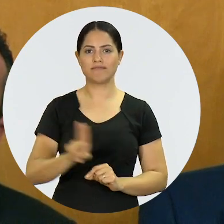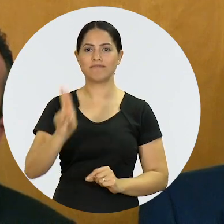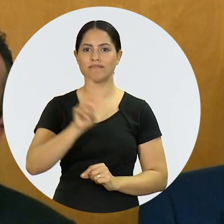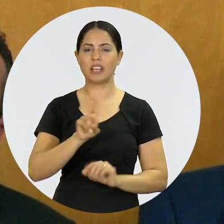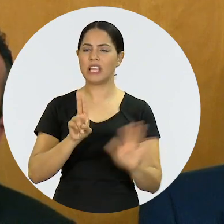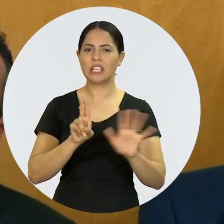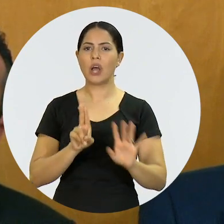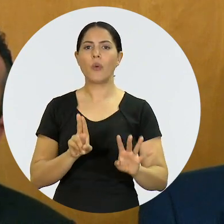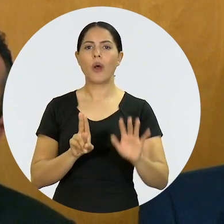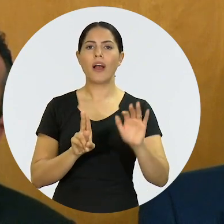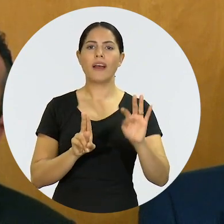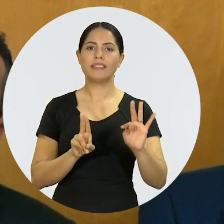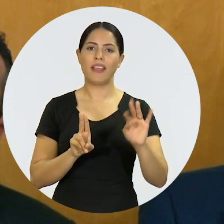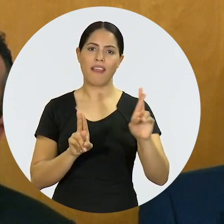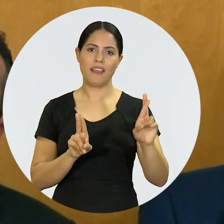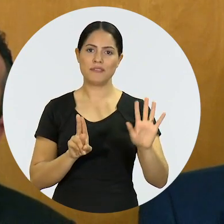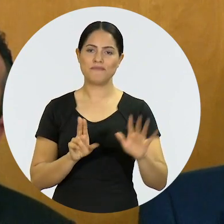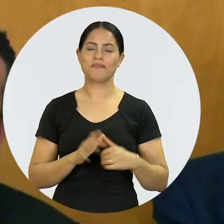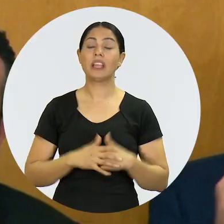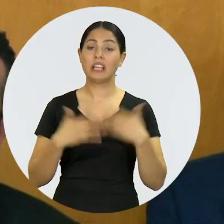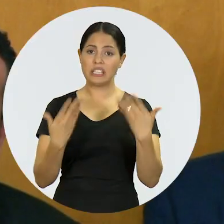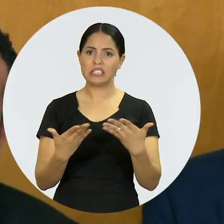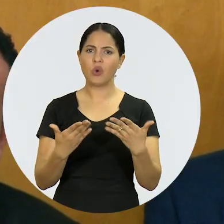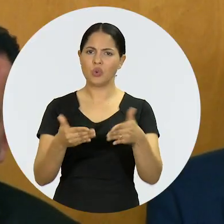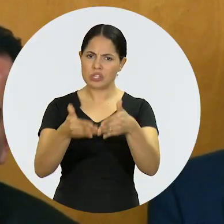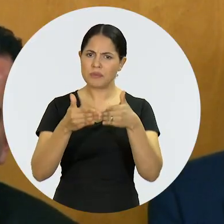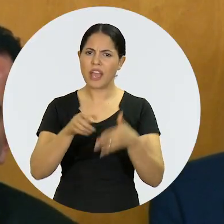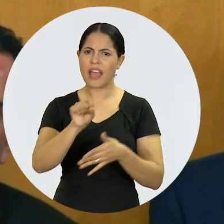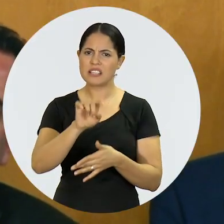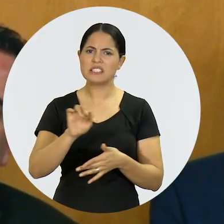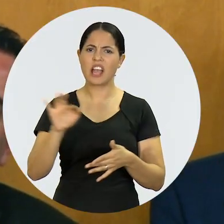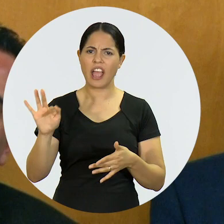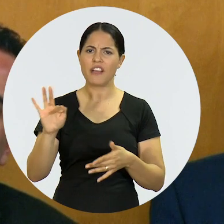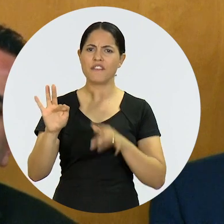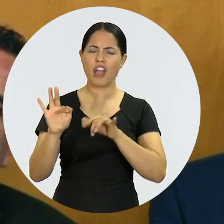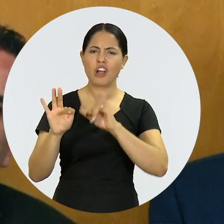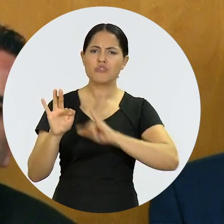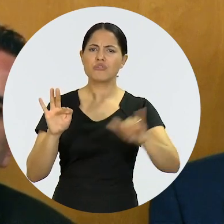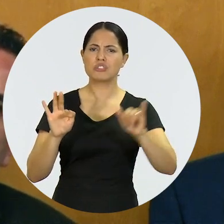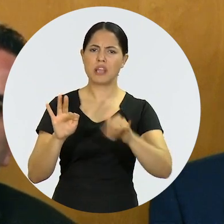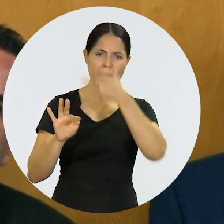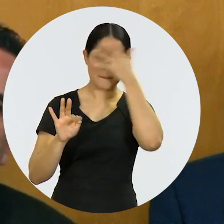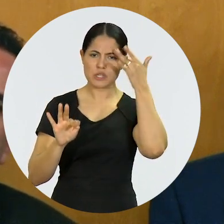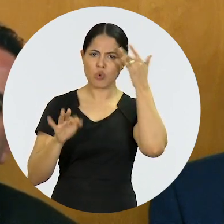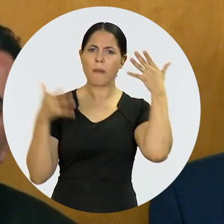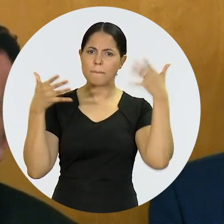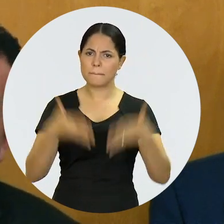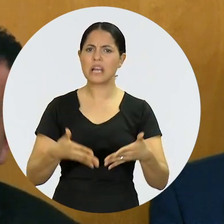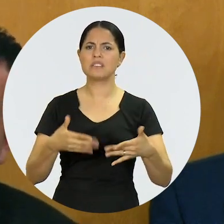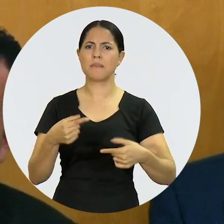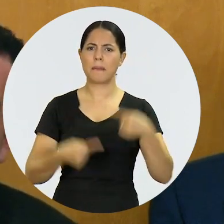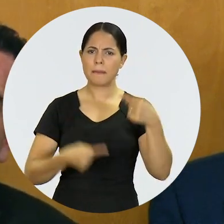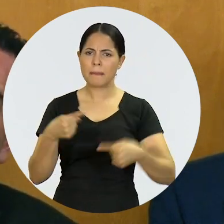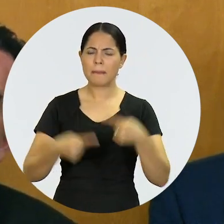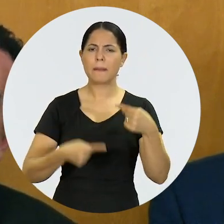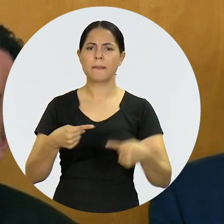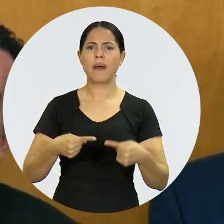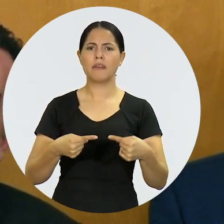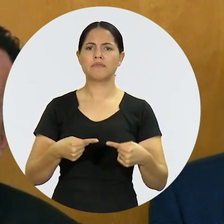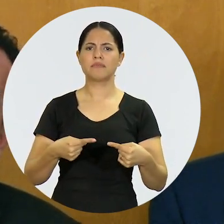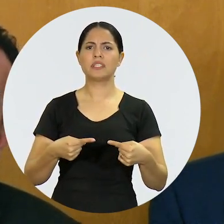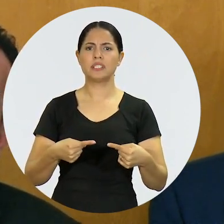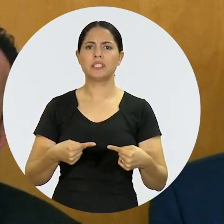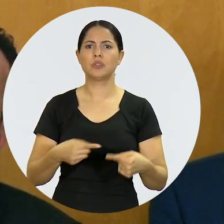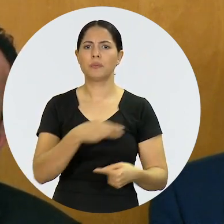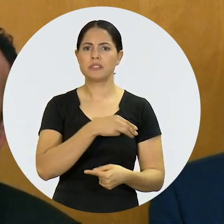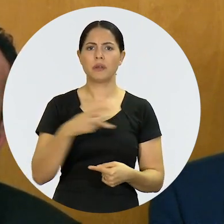inflação e não a TR. Fomos ao Supremo para exigir que os membros do Ministério Público e os membros da magistratura